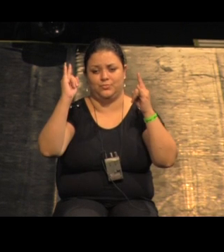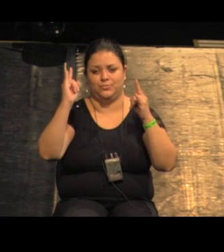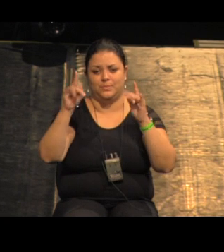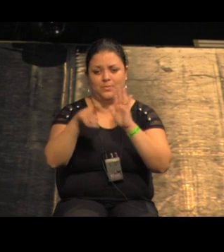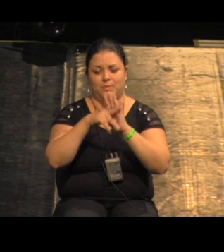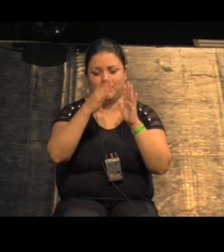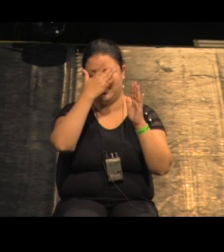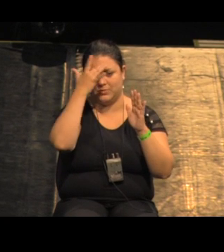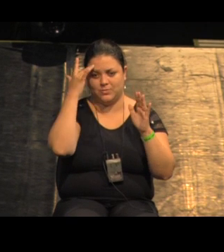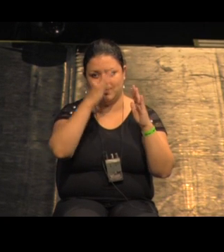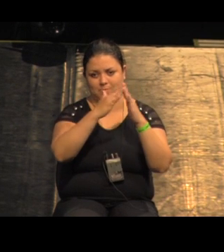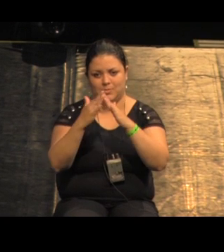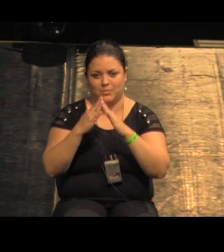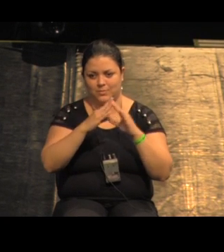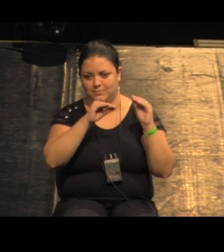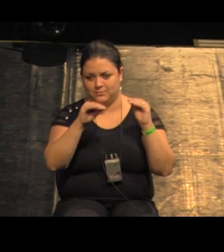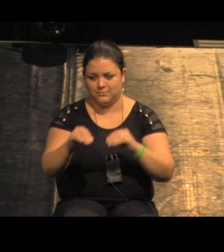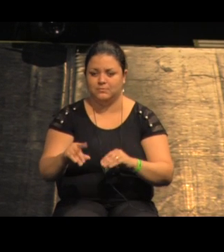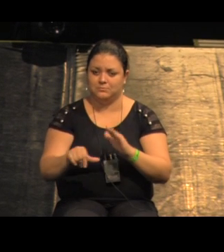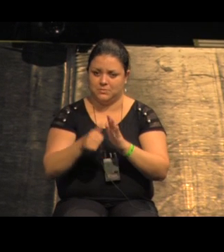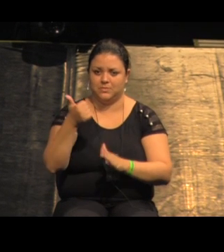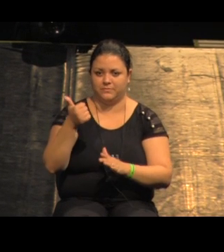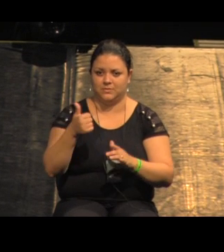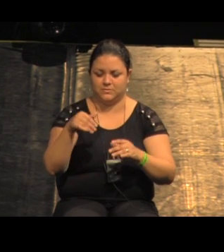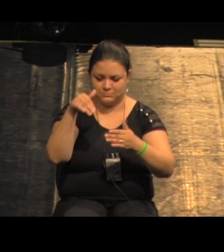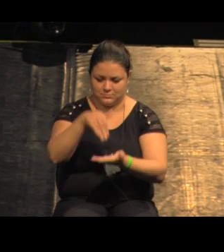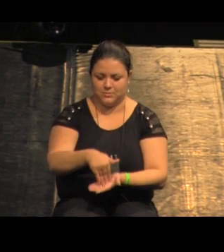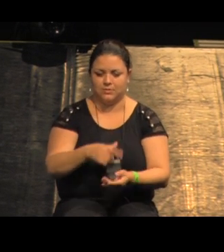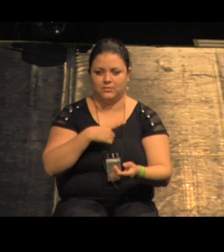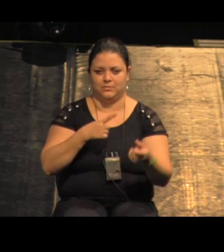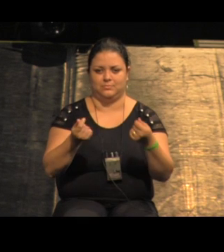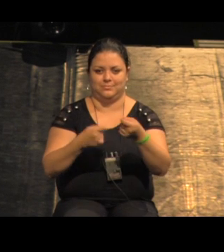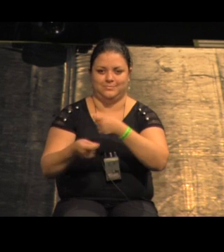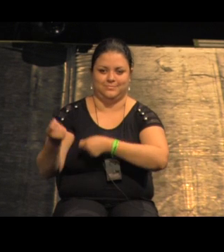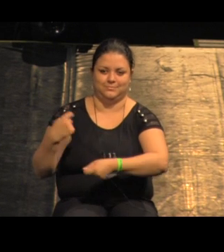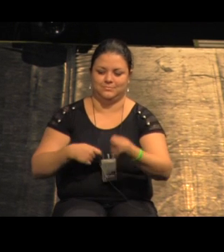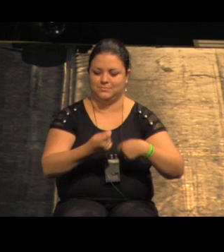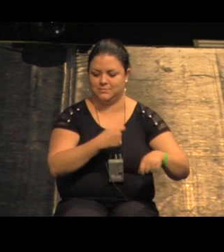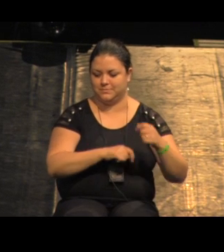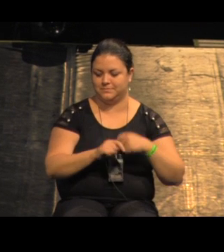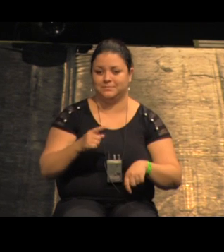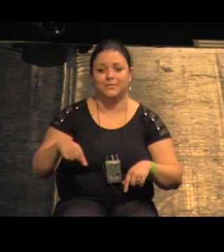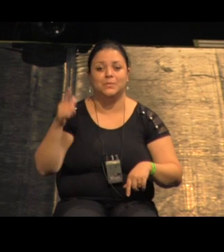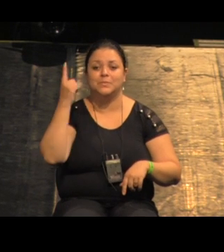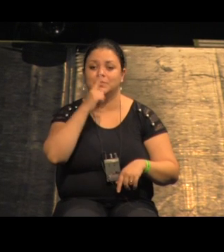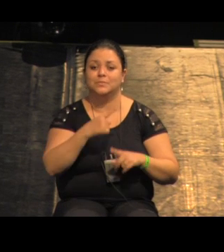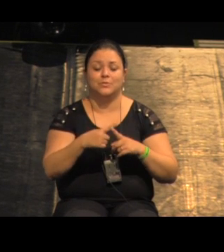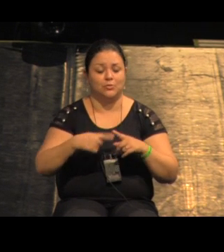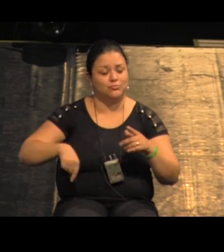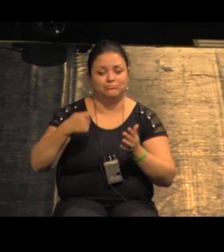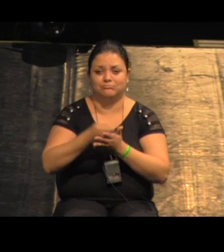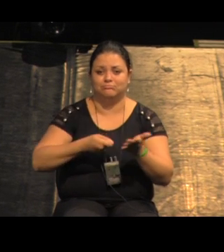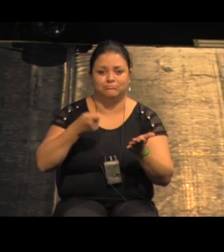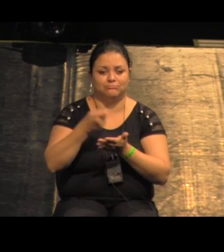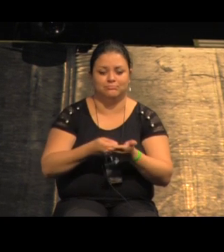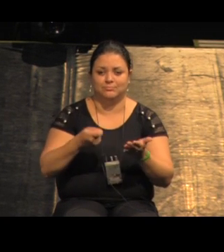da prefeitura que tem uso misto isso aqui foi possível graças a nossa persistência e graças